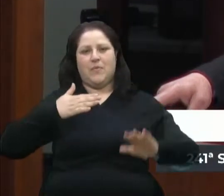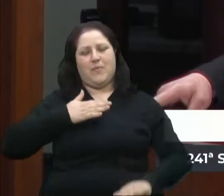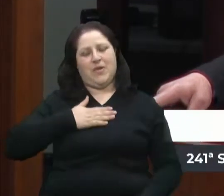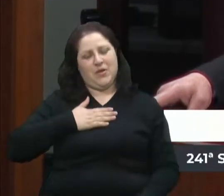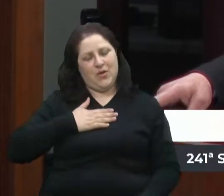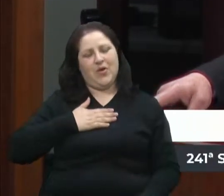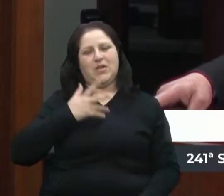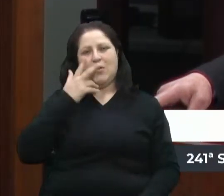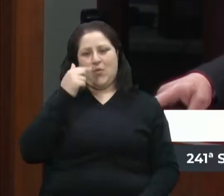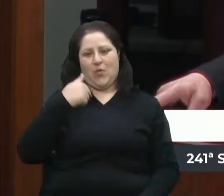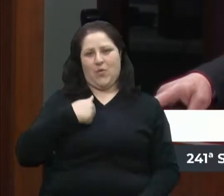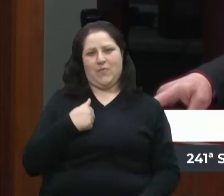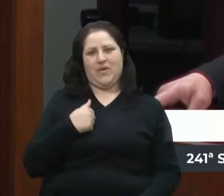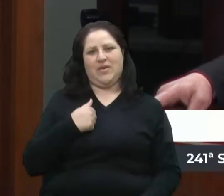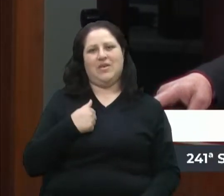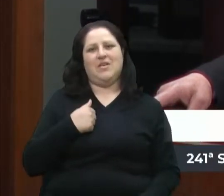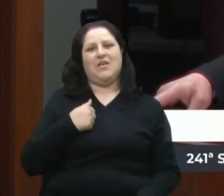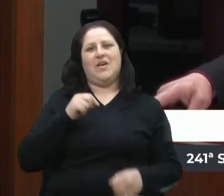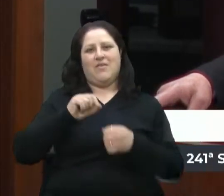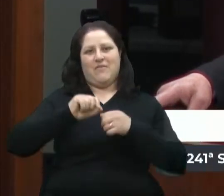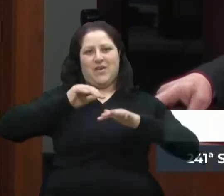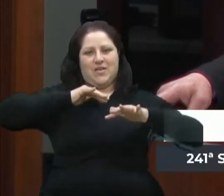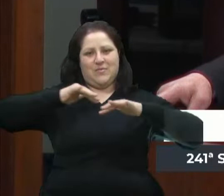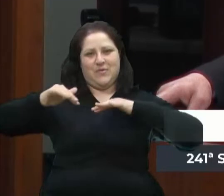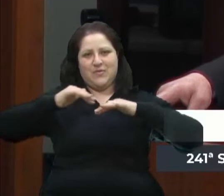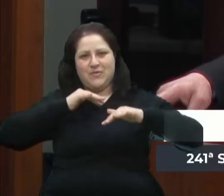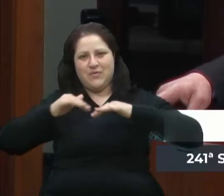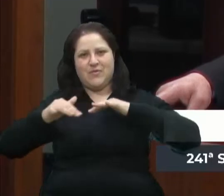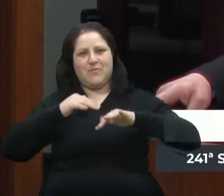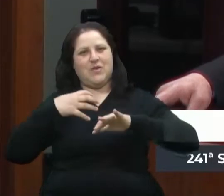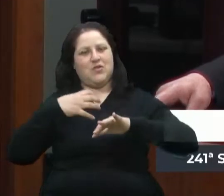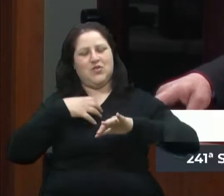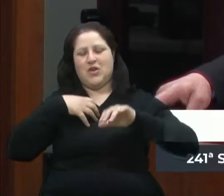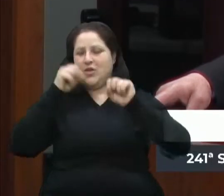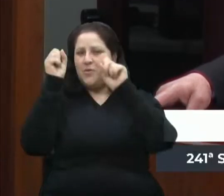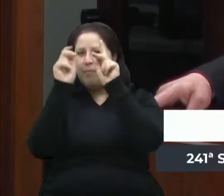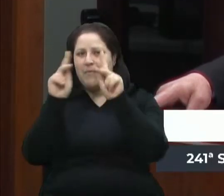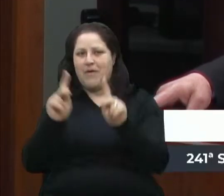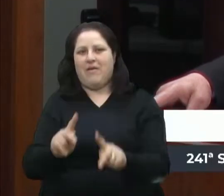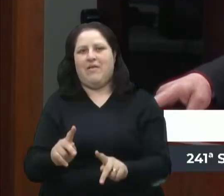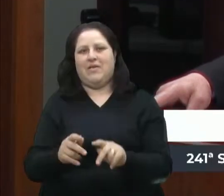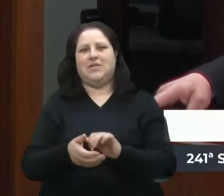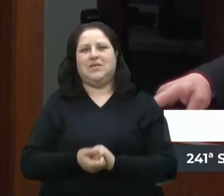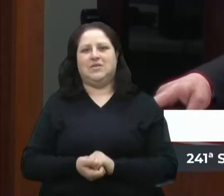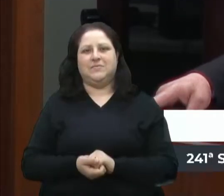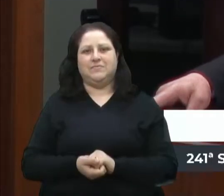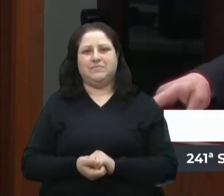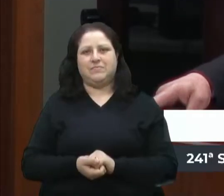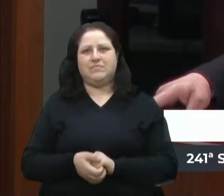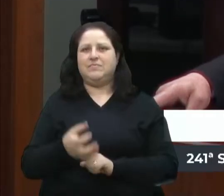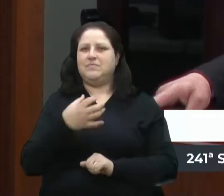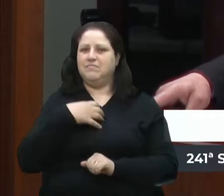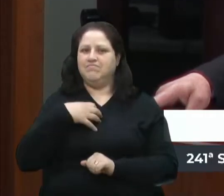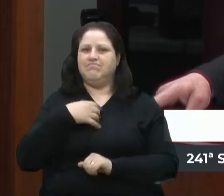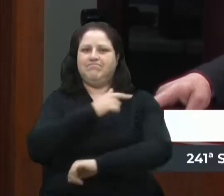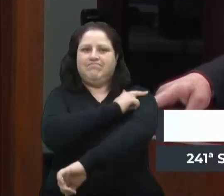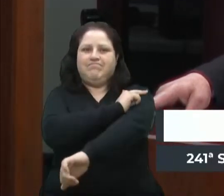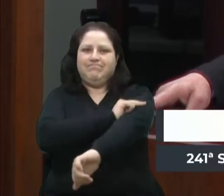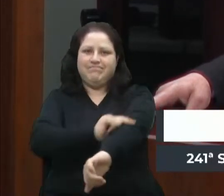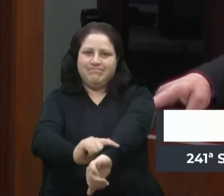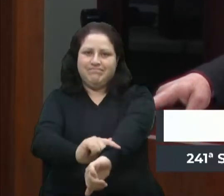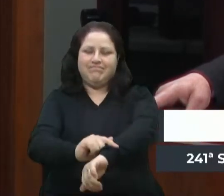que estão fazendo a manifestação de forma pacífica, de forma ordeira,